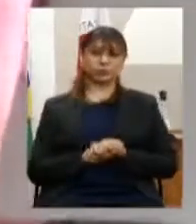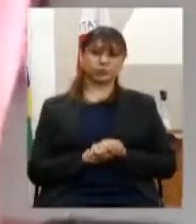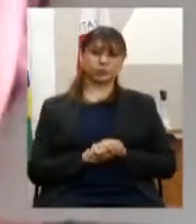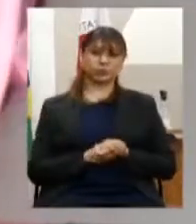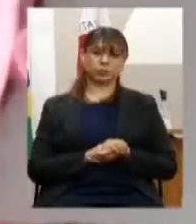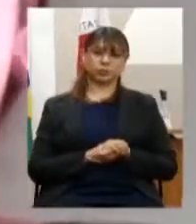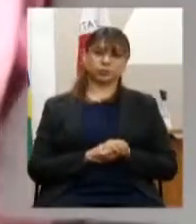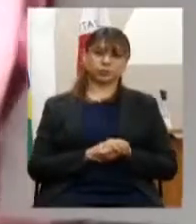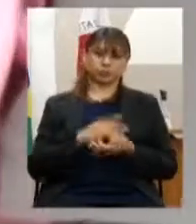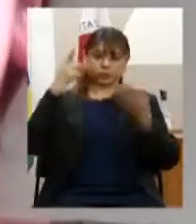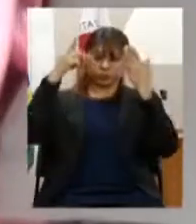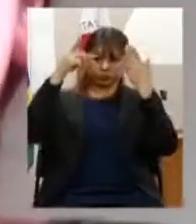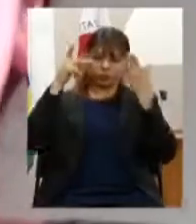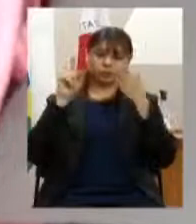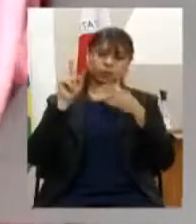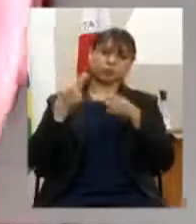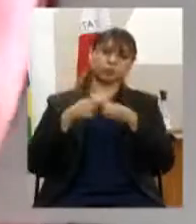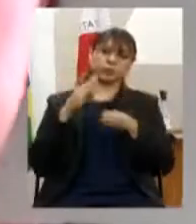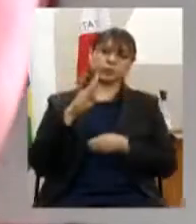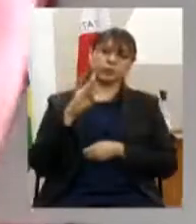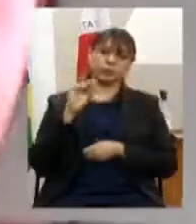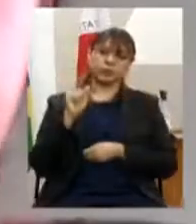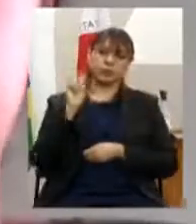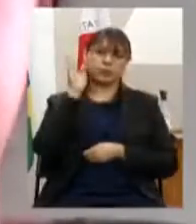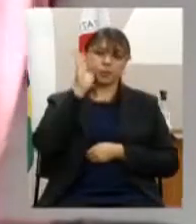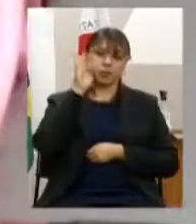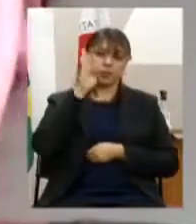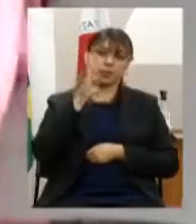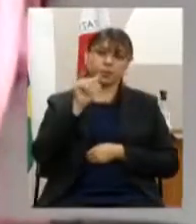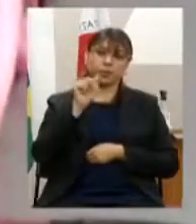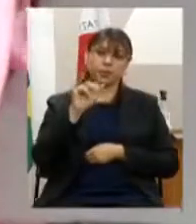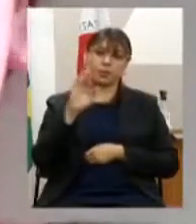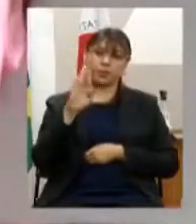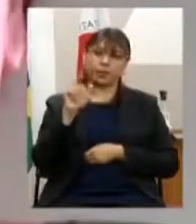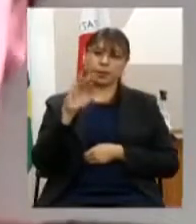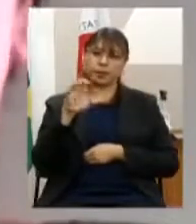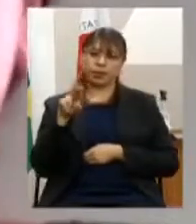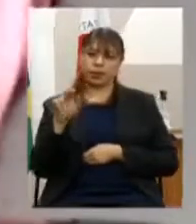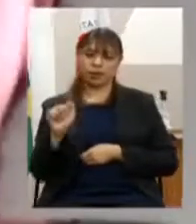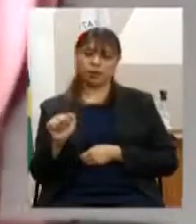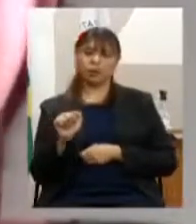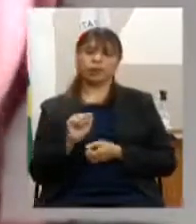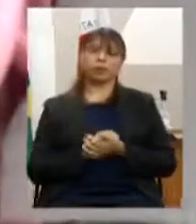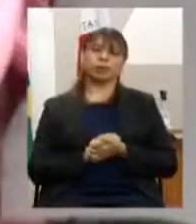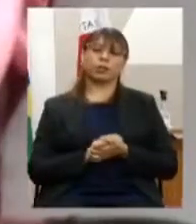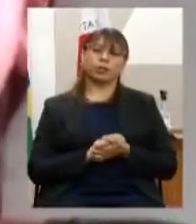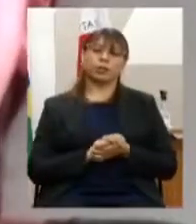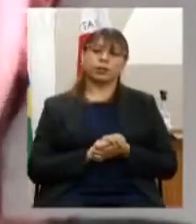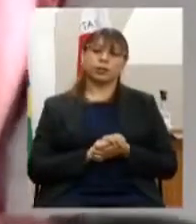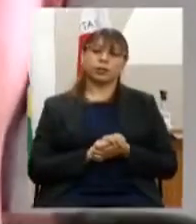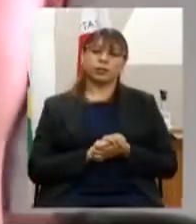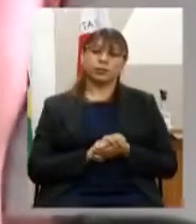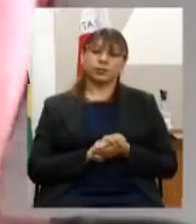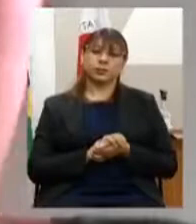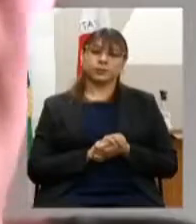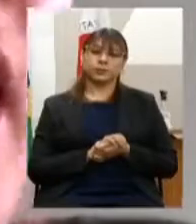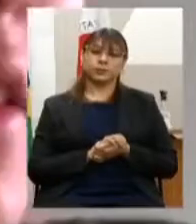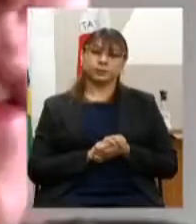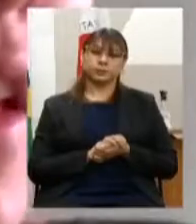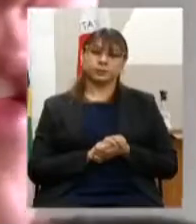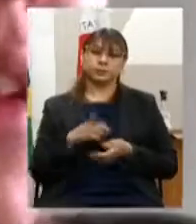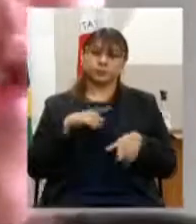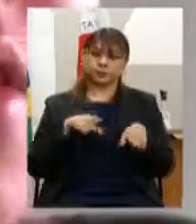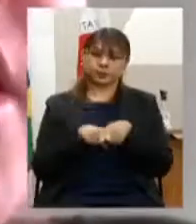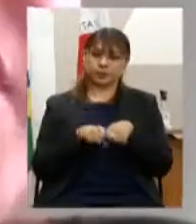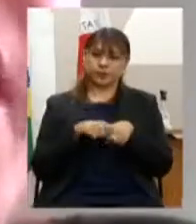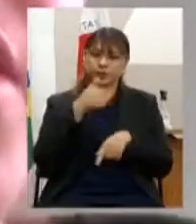psiquiátrico de Barbacena que é o antigo hospital colônia de Barbacena que ainda tem